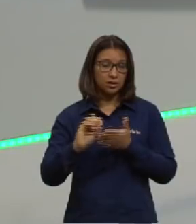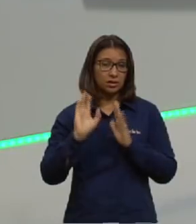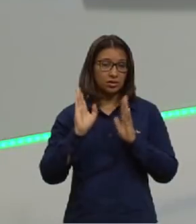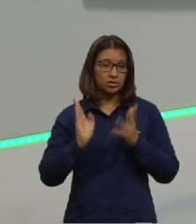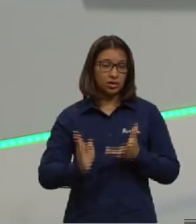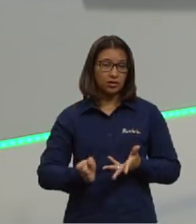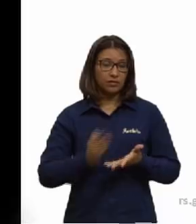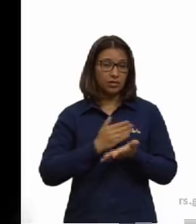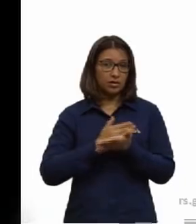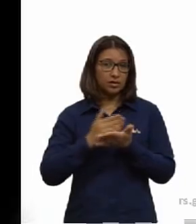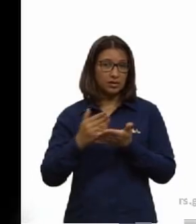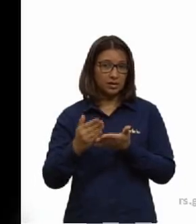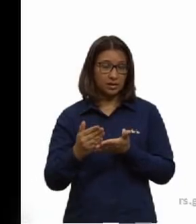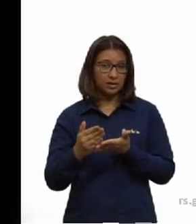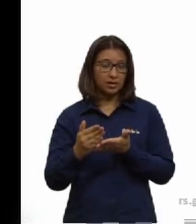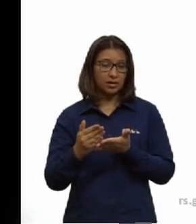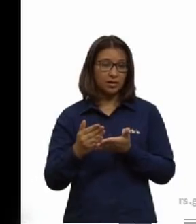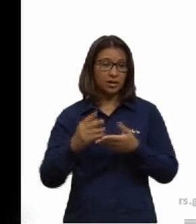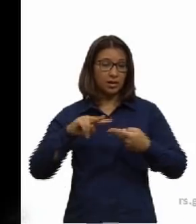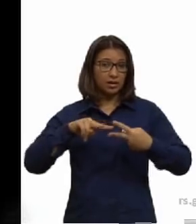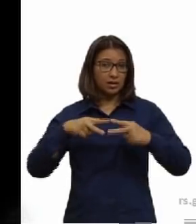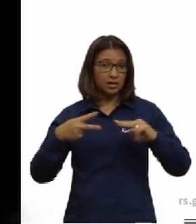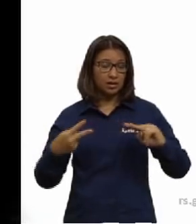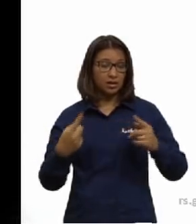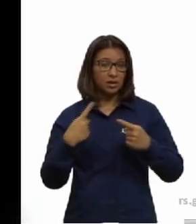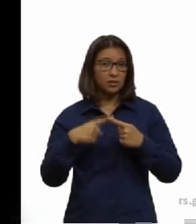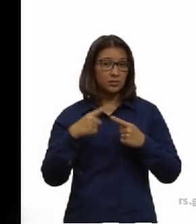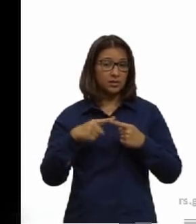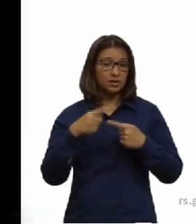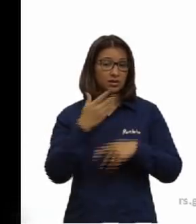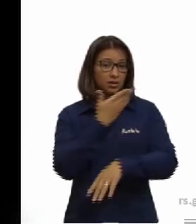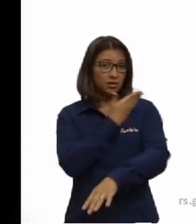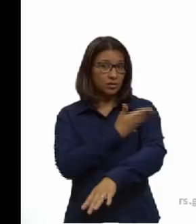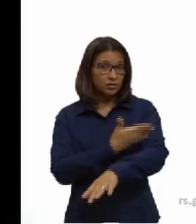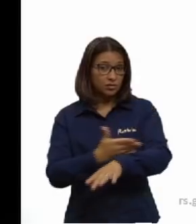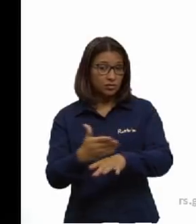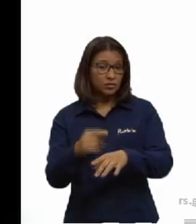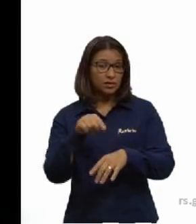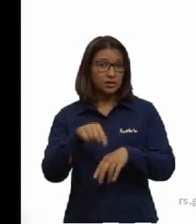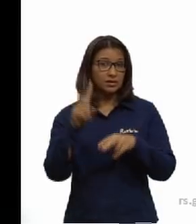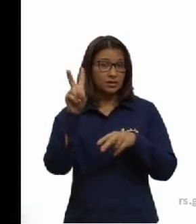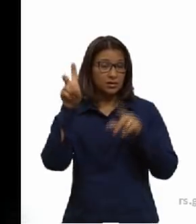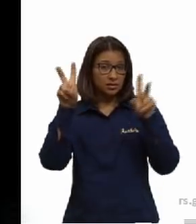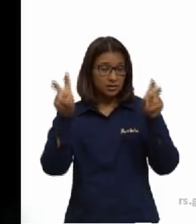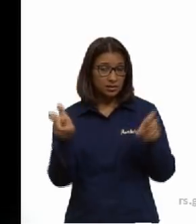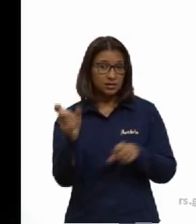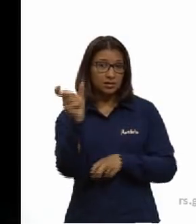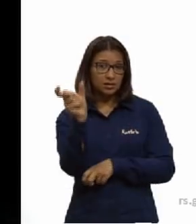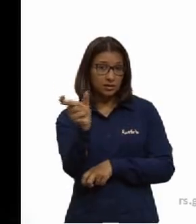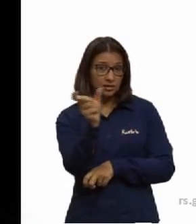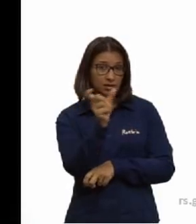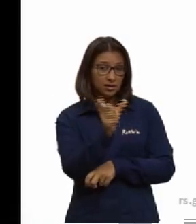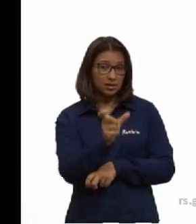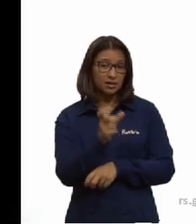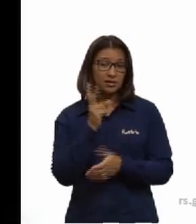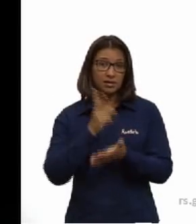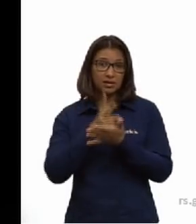isso que eu disse que é uma introdução à genética porque vocês já se acostumam com esses termos que a gente vai falar muito.